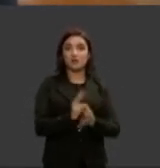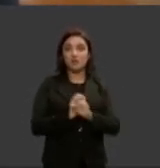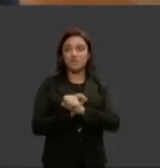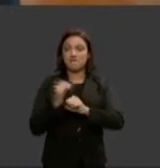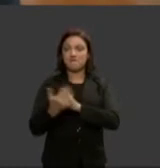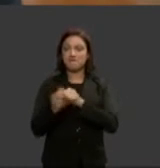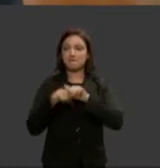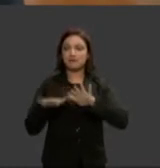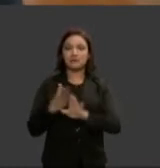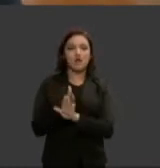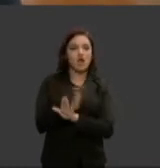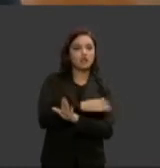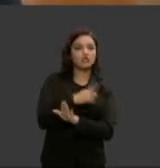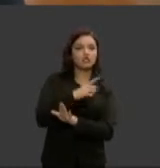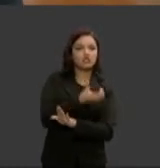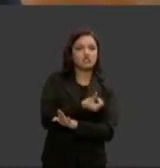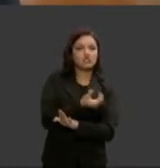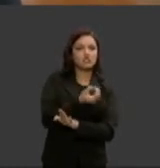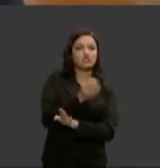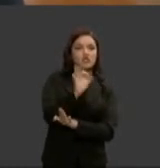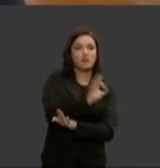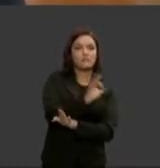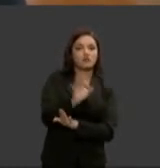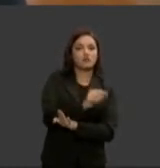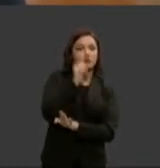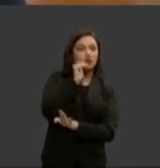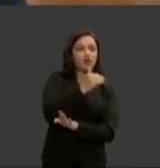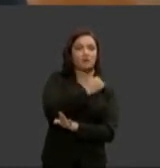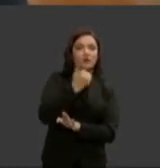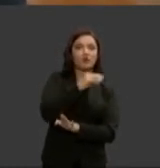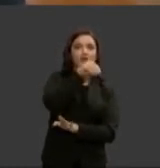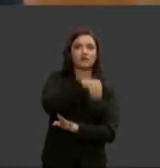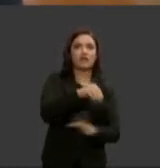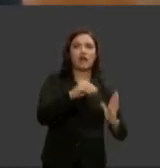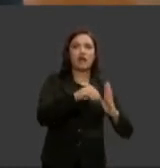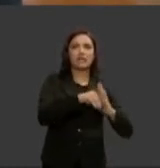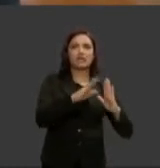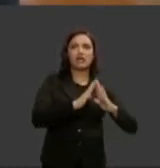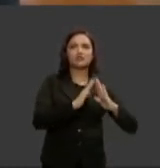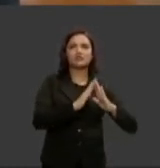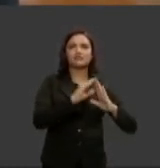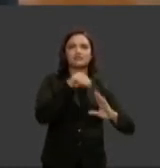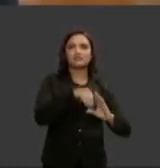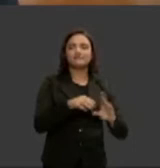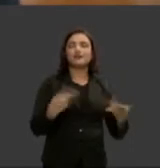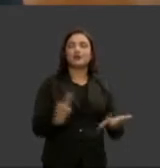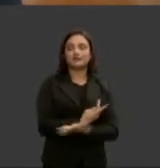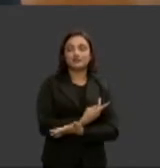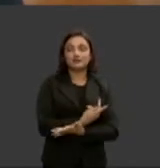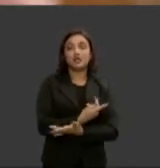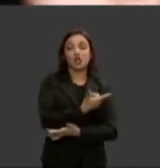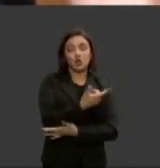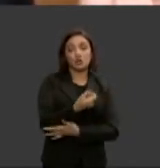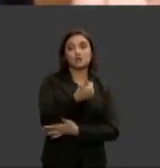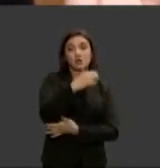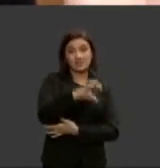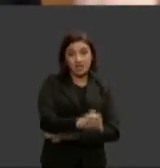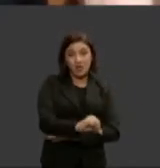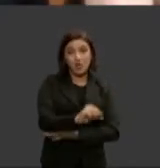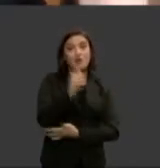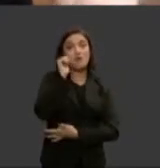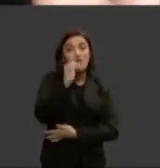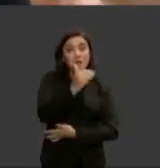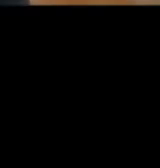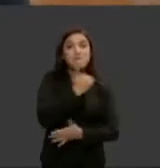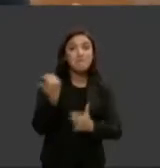mortes de mulheres que aconteciam dentro das suas residências então estamos de novo dados de 2019 mortes de mulheres